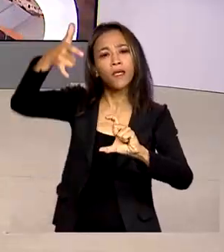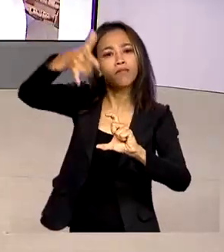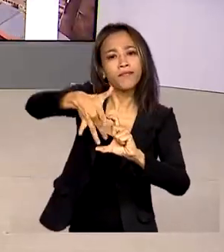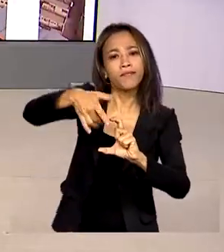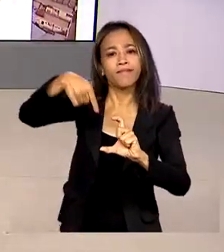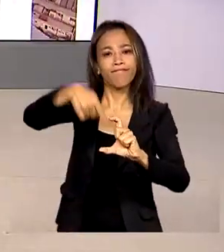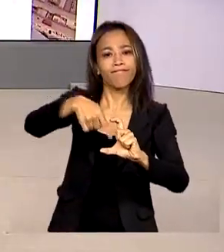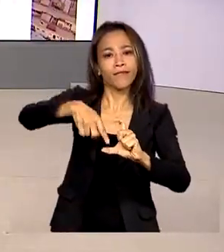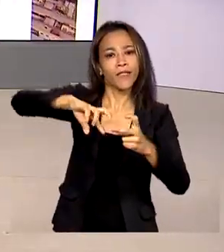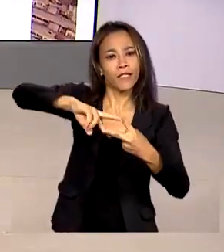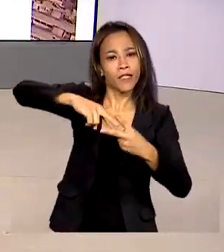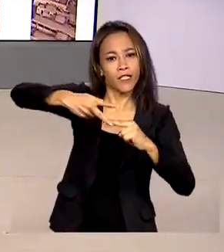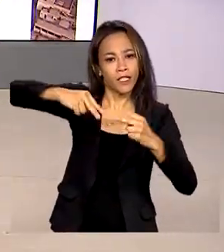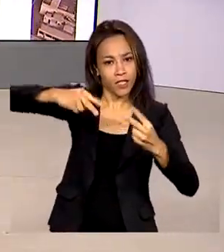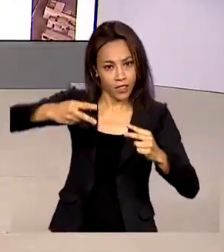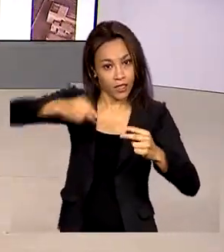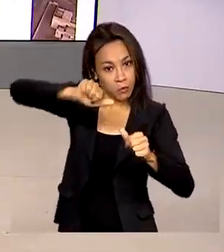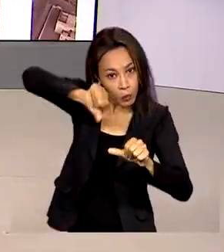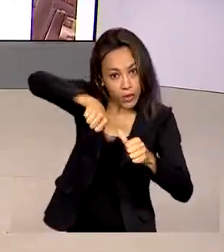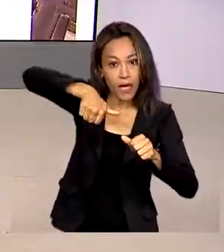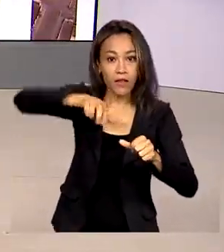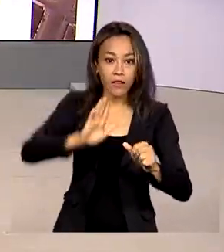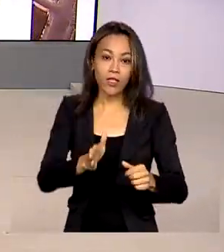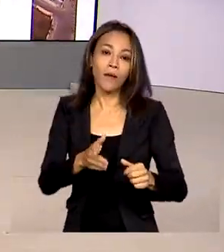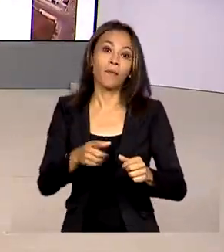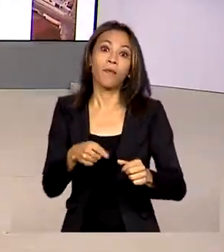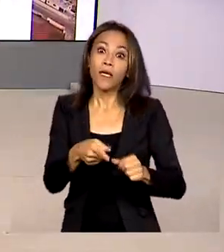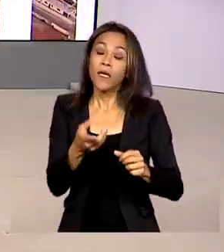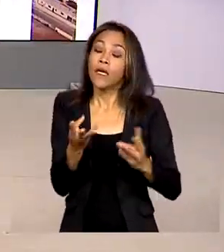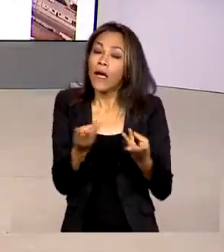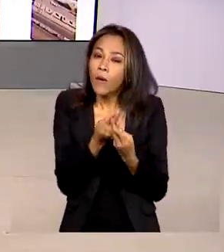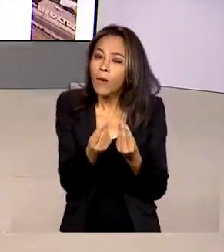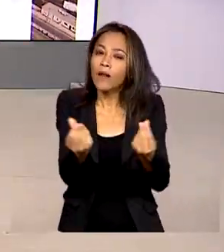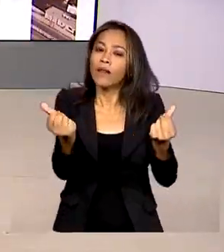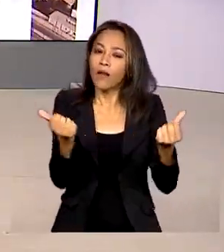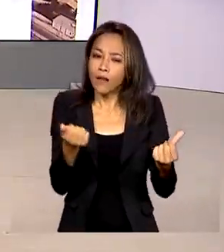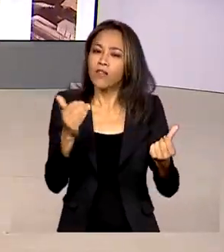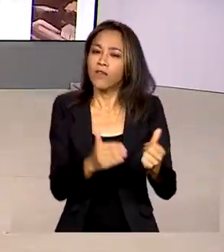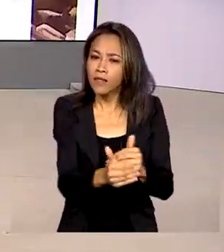geneticamente modificados. Já o critério da eficácia e uso da vacina será analisado pela Anvisa.